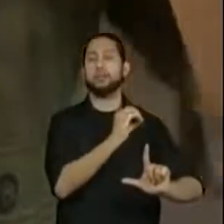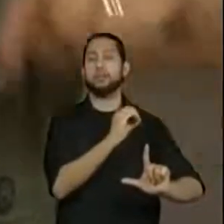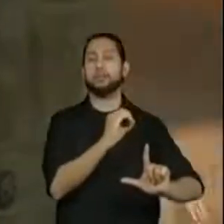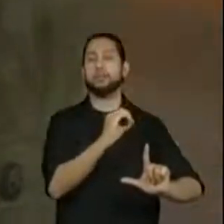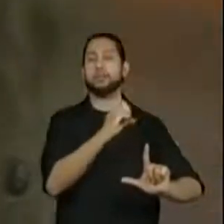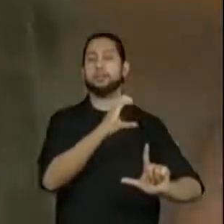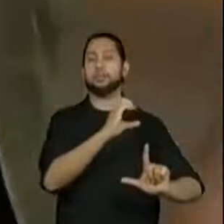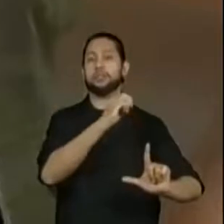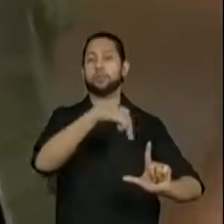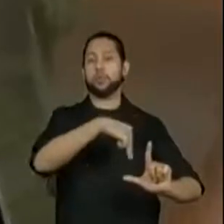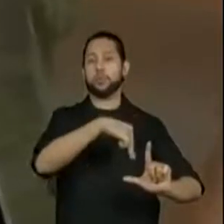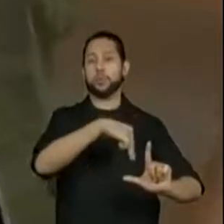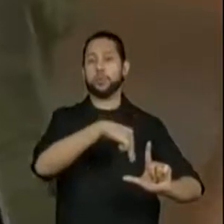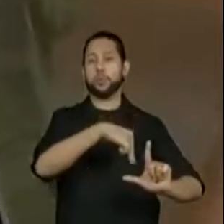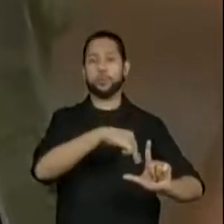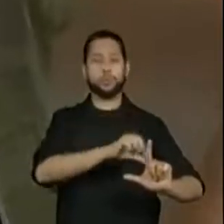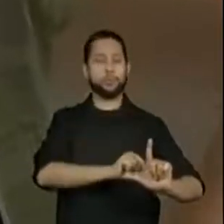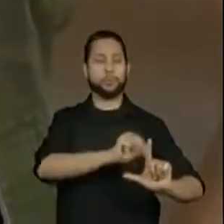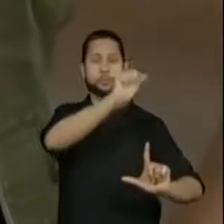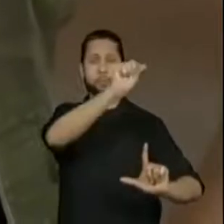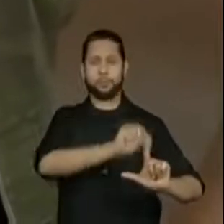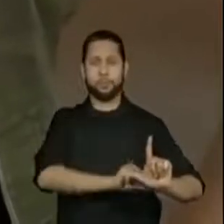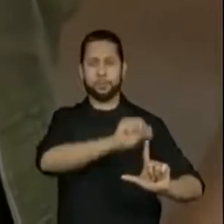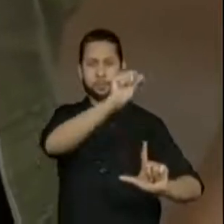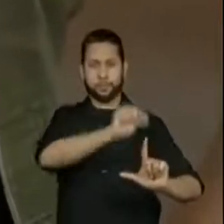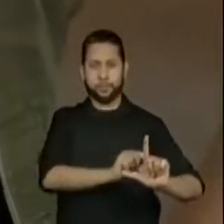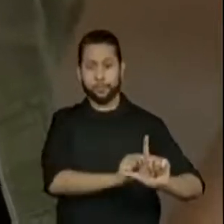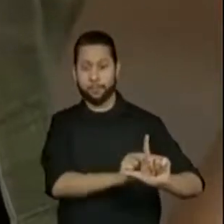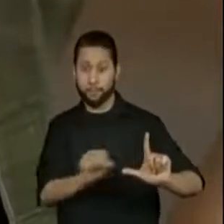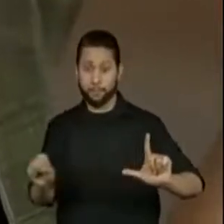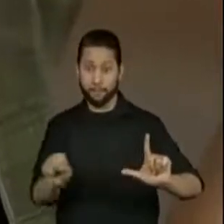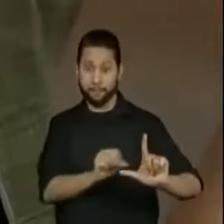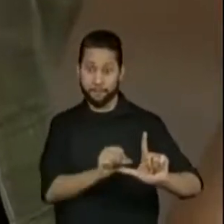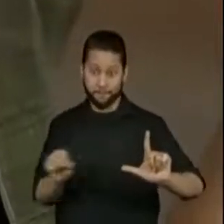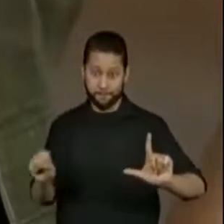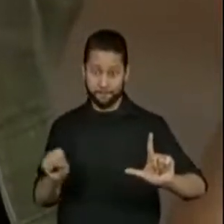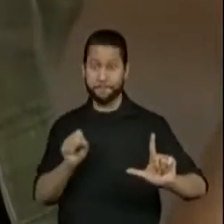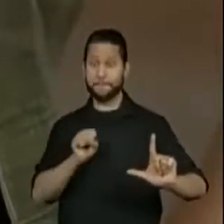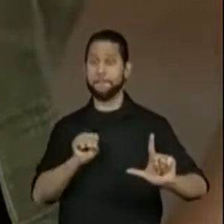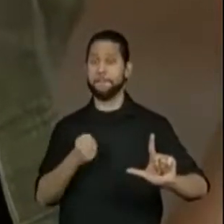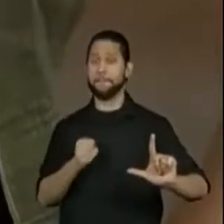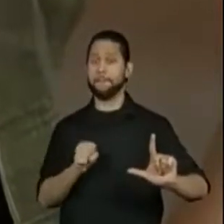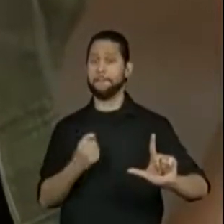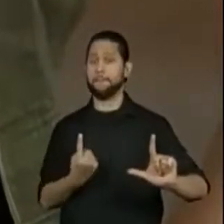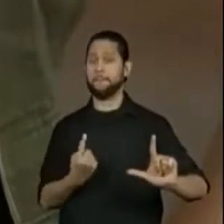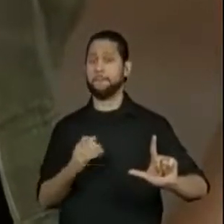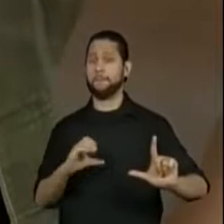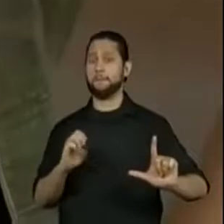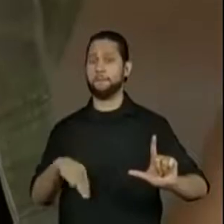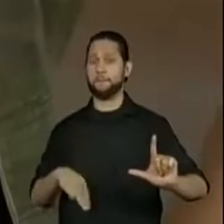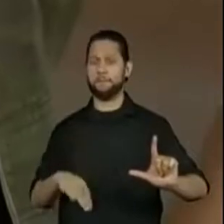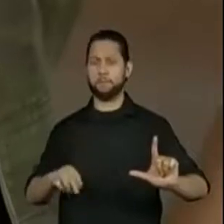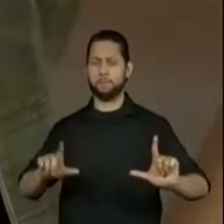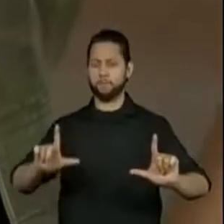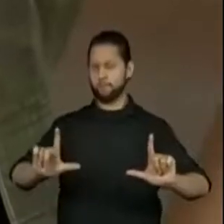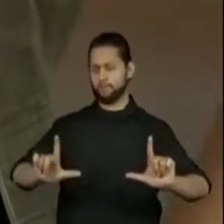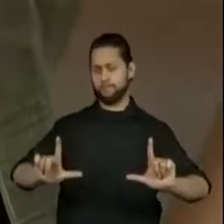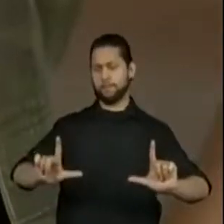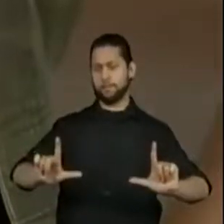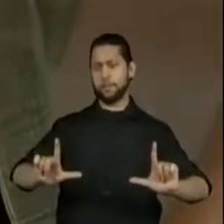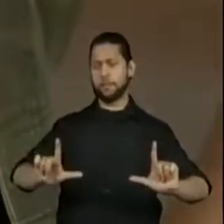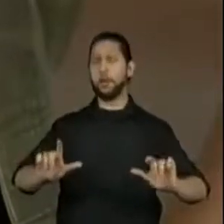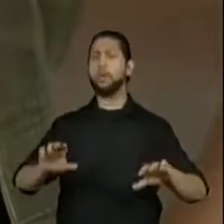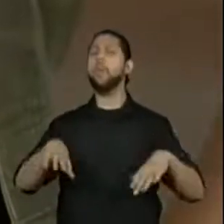Qual será o formato desta obra? E aí? O formato desta obra, qual será?